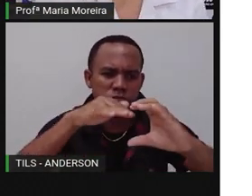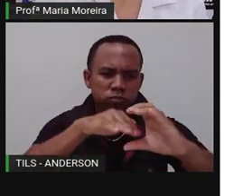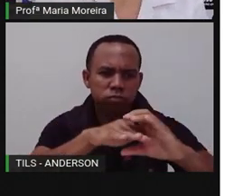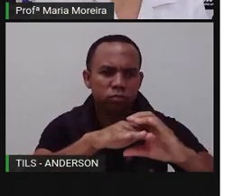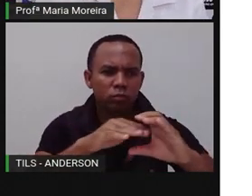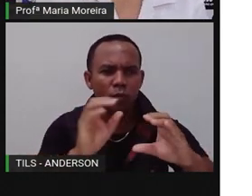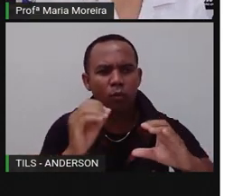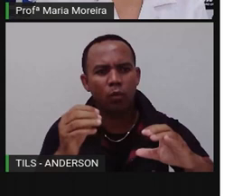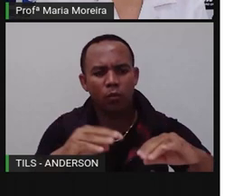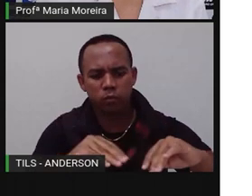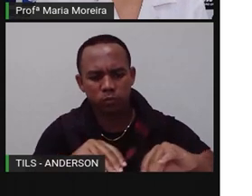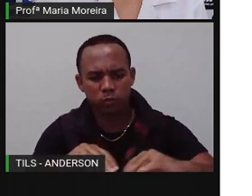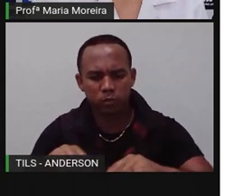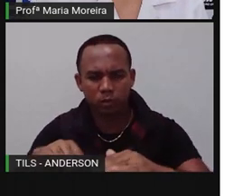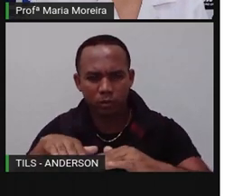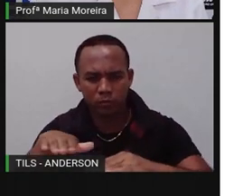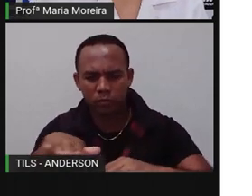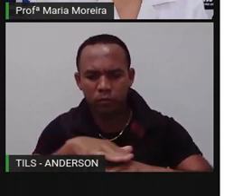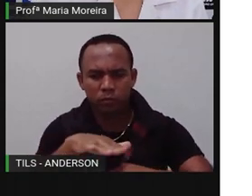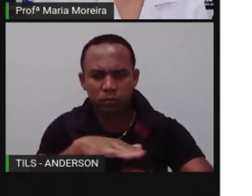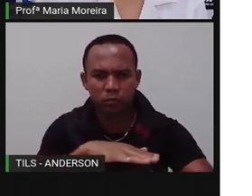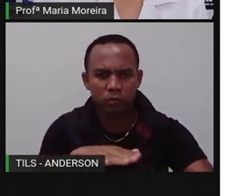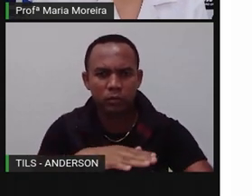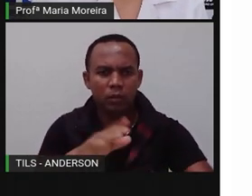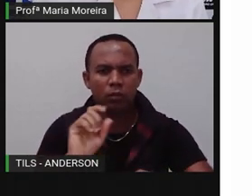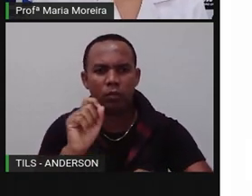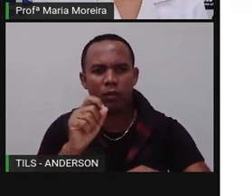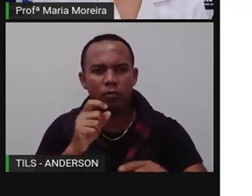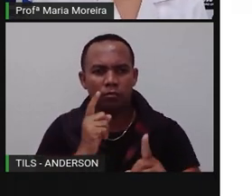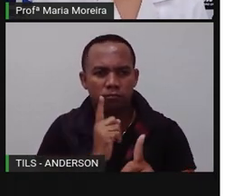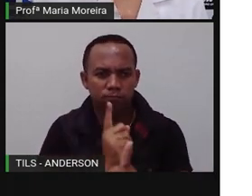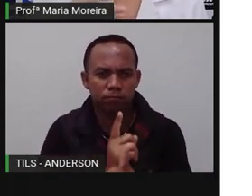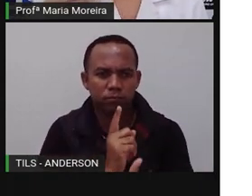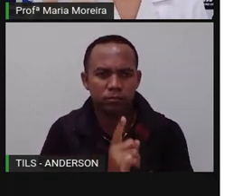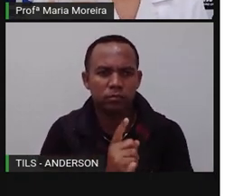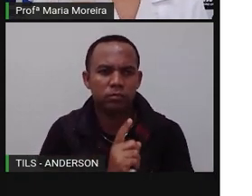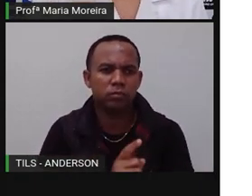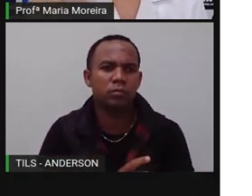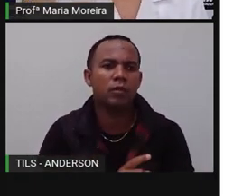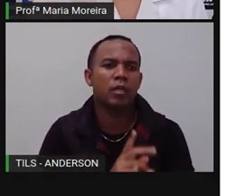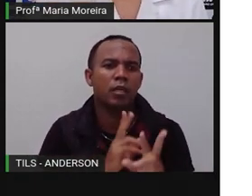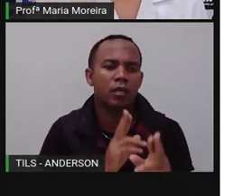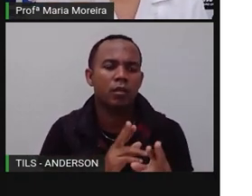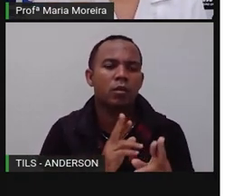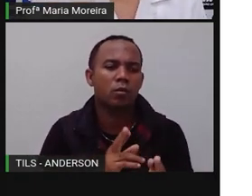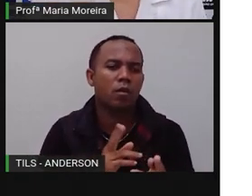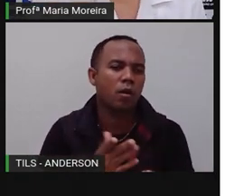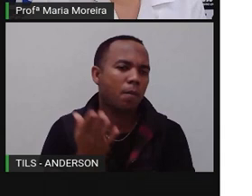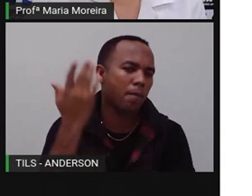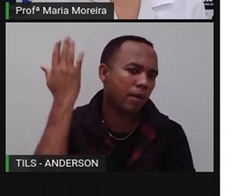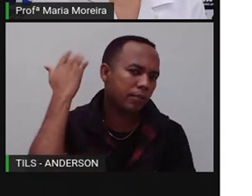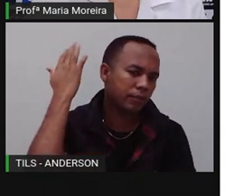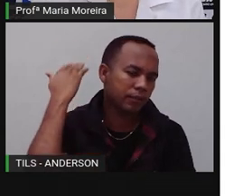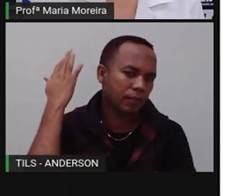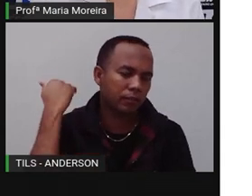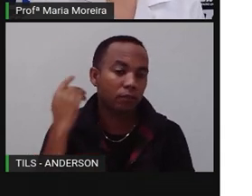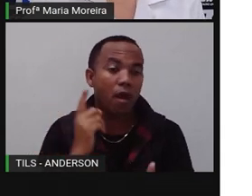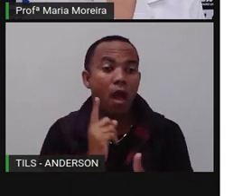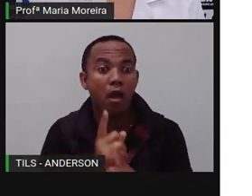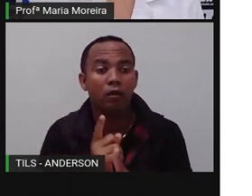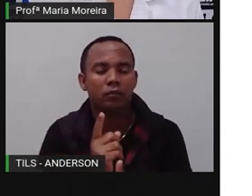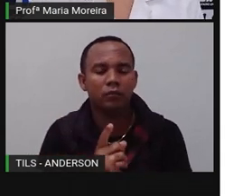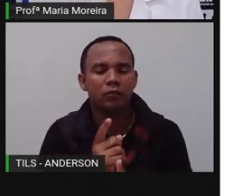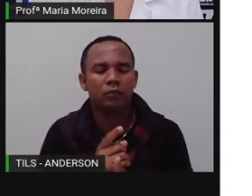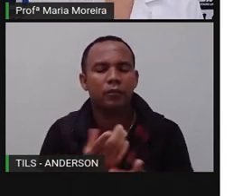soterrados, que eram escavados e que era como um registro do que aconteceu antigamente, tá?